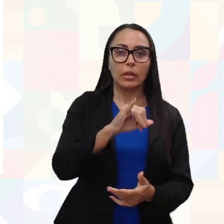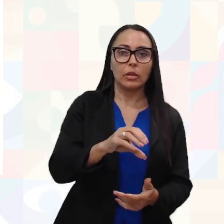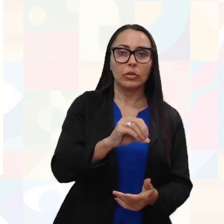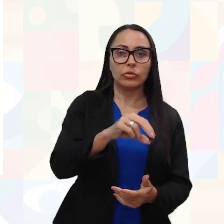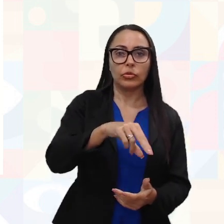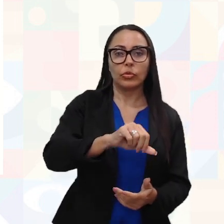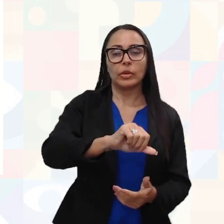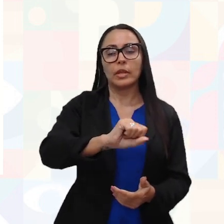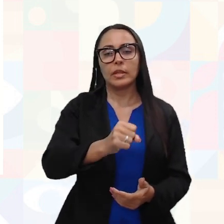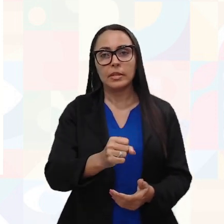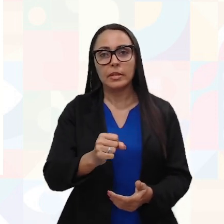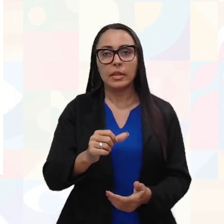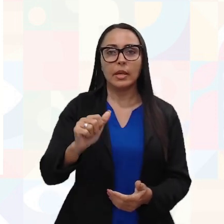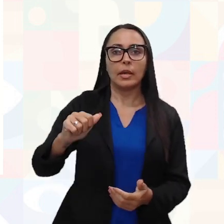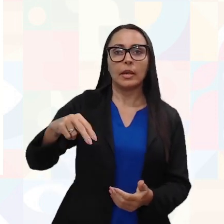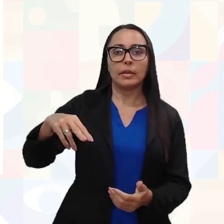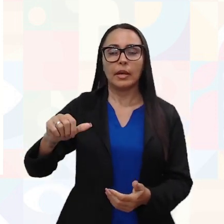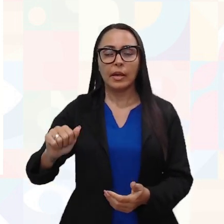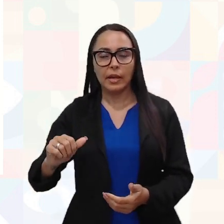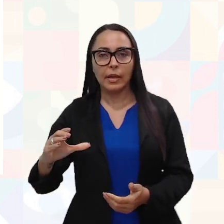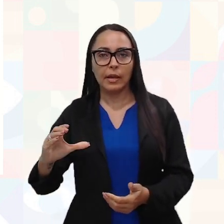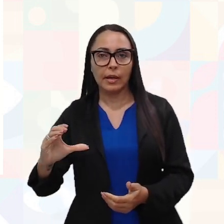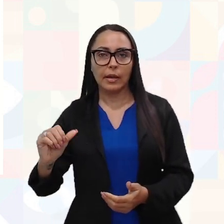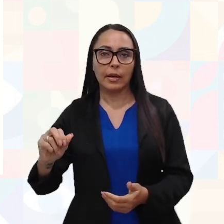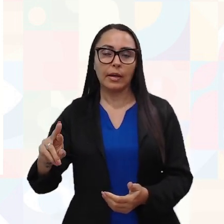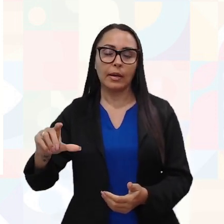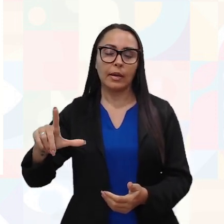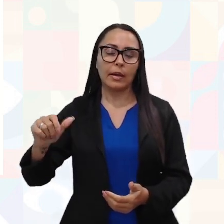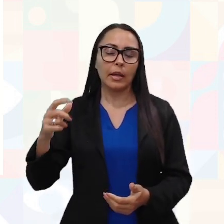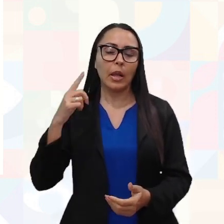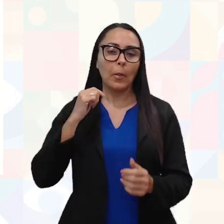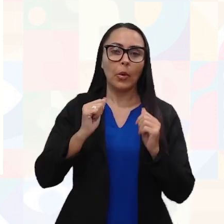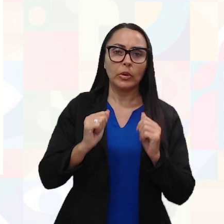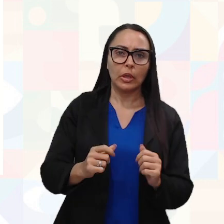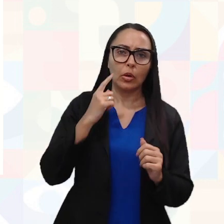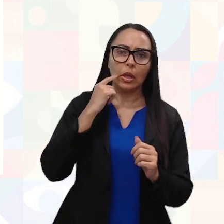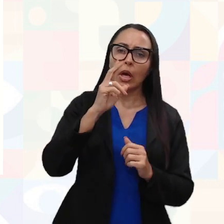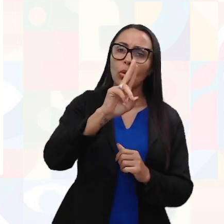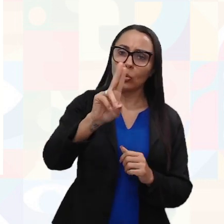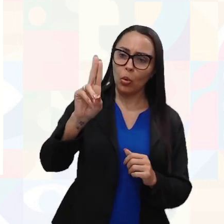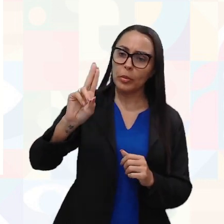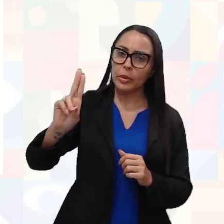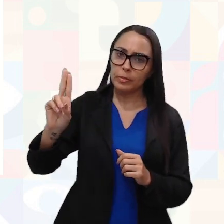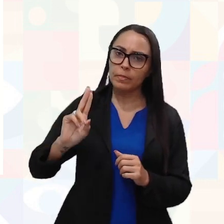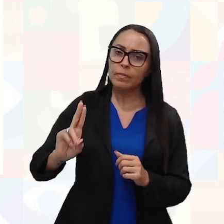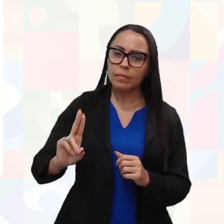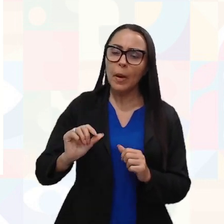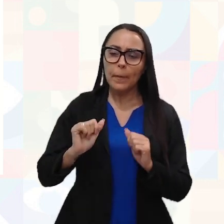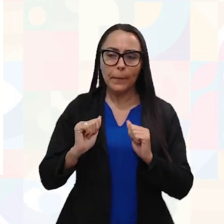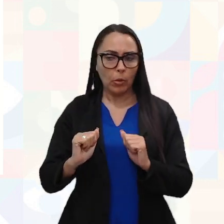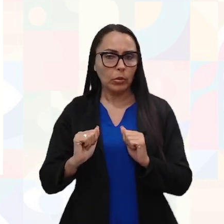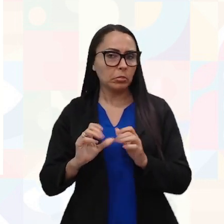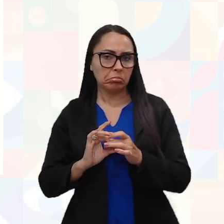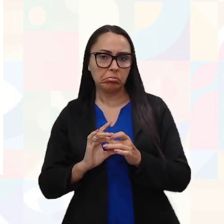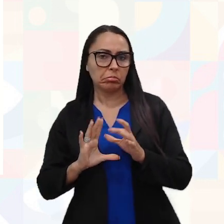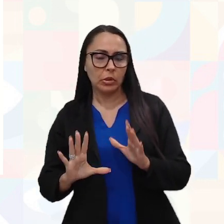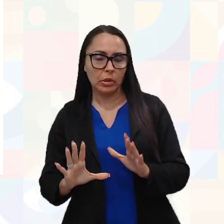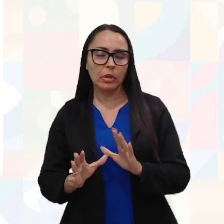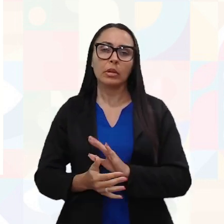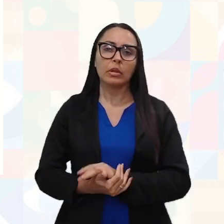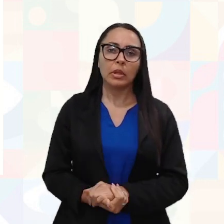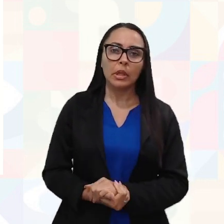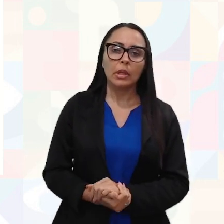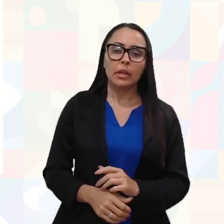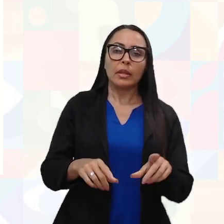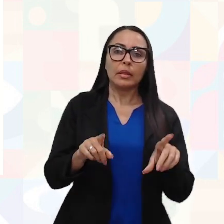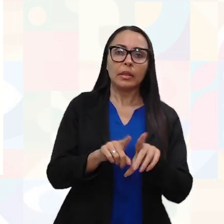Carla. Aqui é o seguinte, você poderia colocar, além dos nomes das pessoas que vão realizar essa atividade, colocar